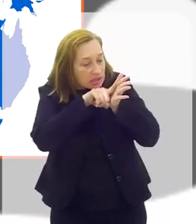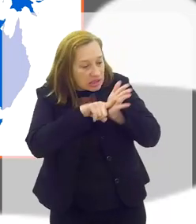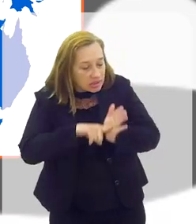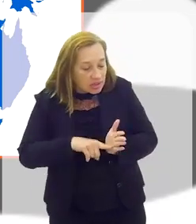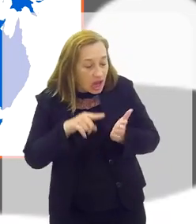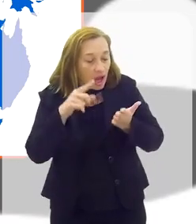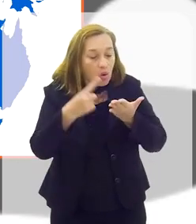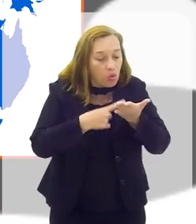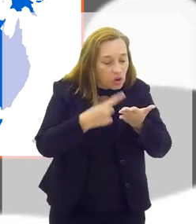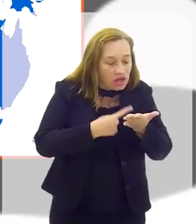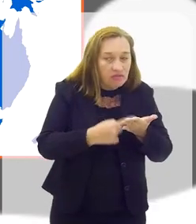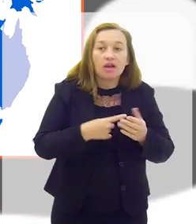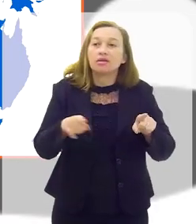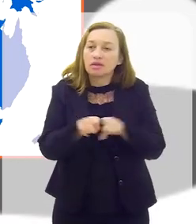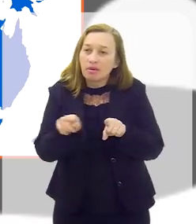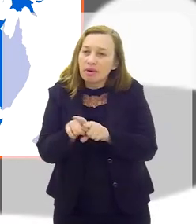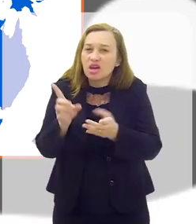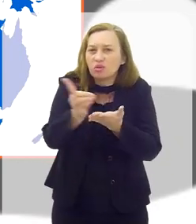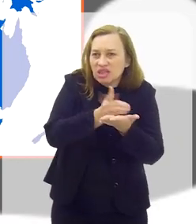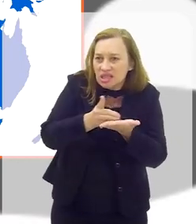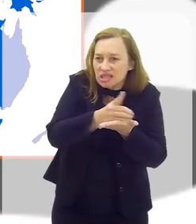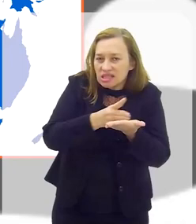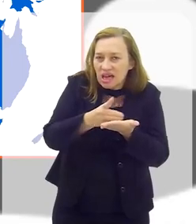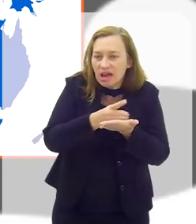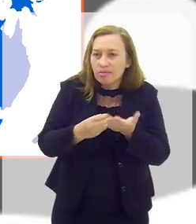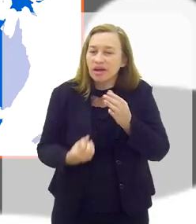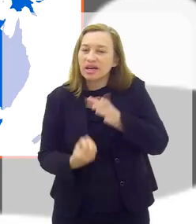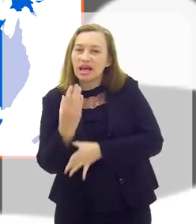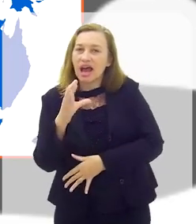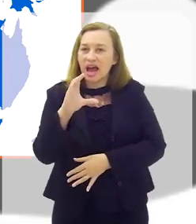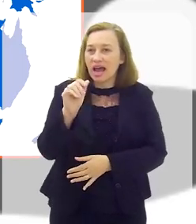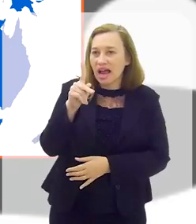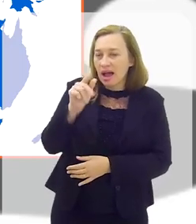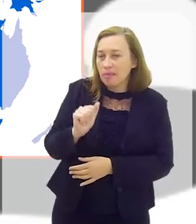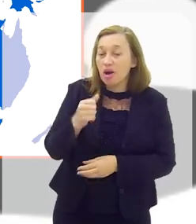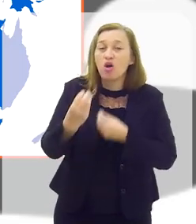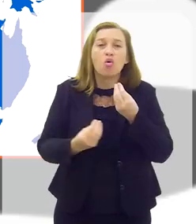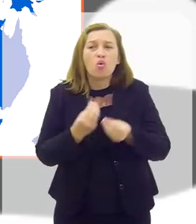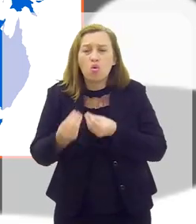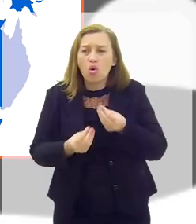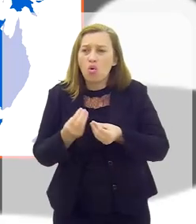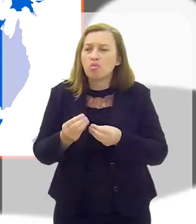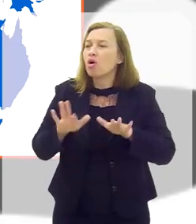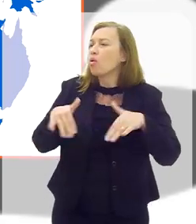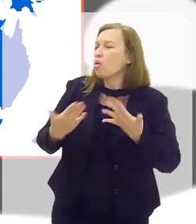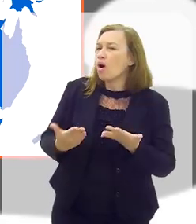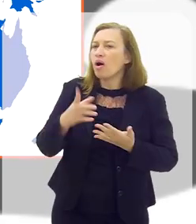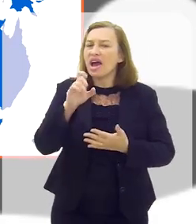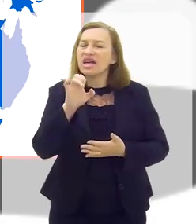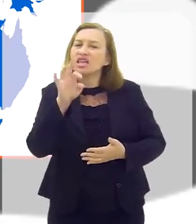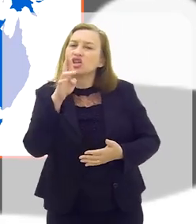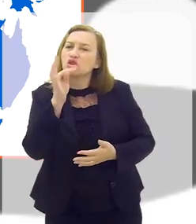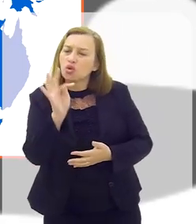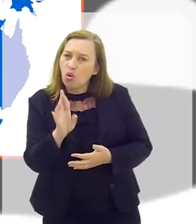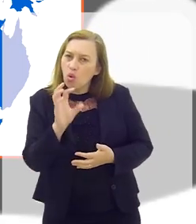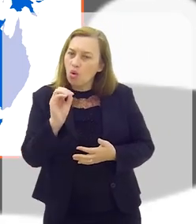precisa de um designer para fazer a capa. Por onde você publica? Como é que funciona isso? Qual é editora que você